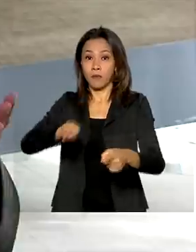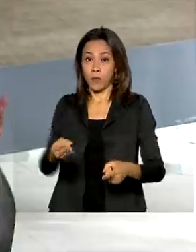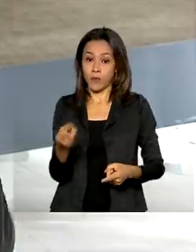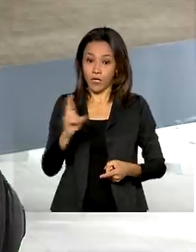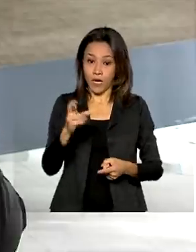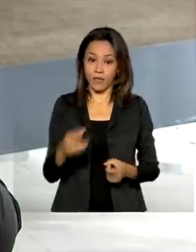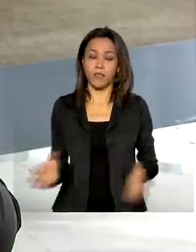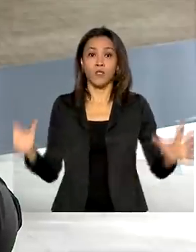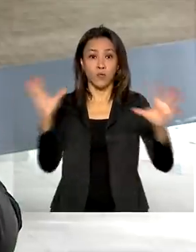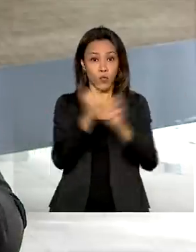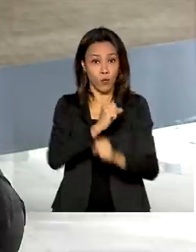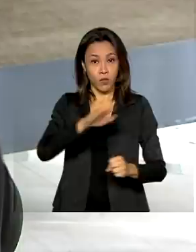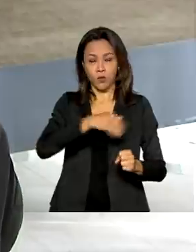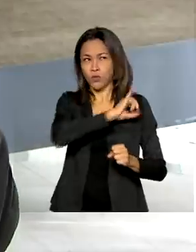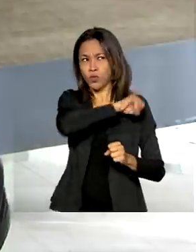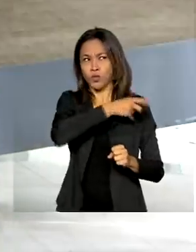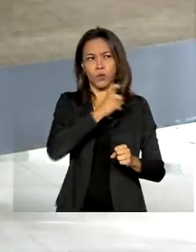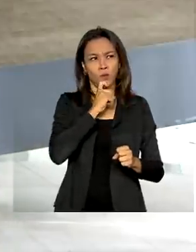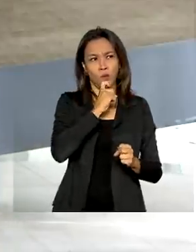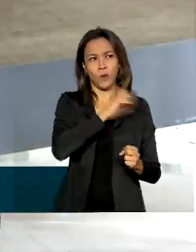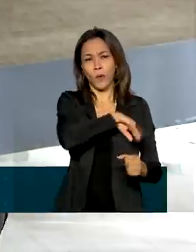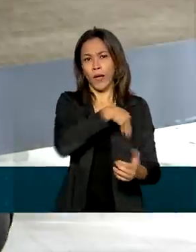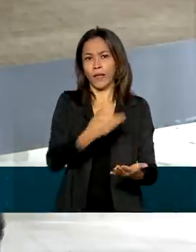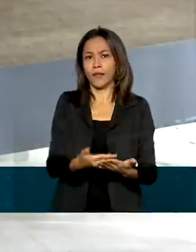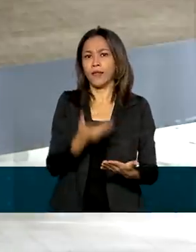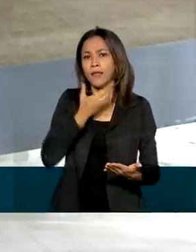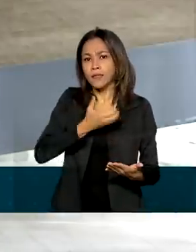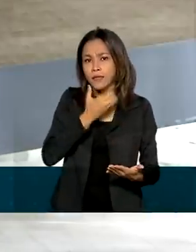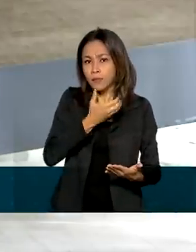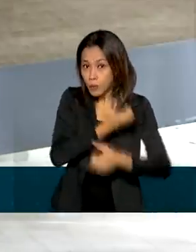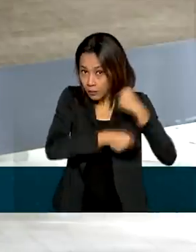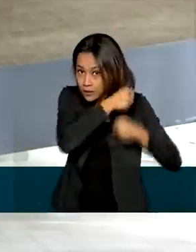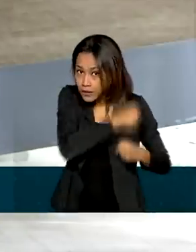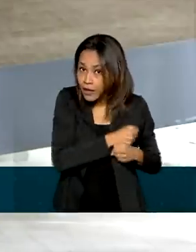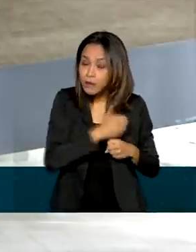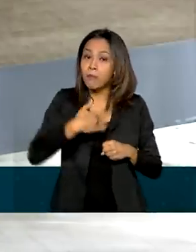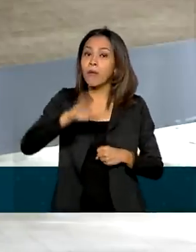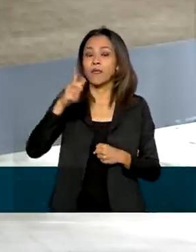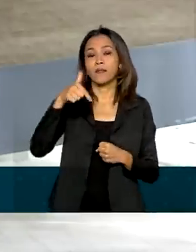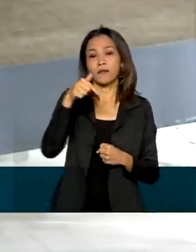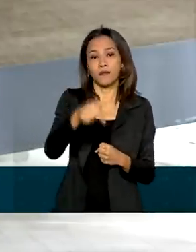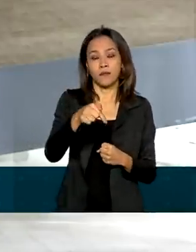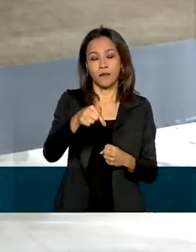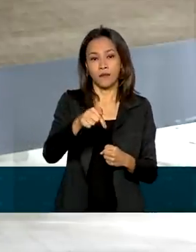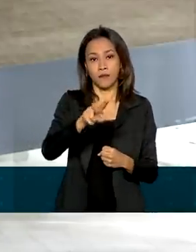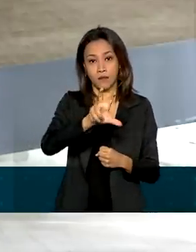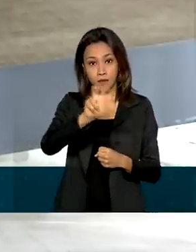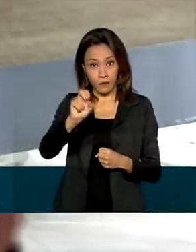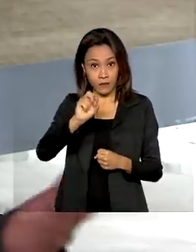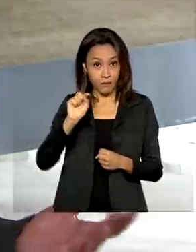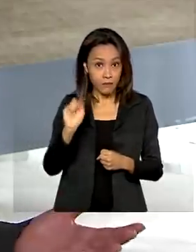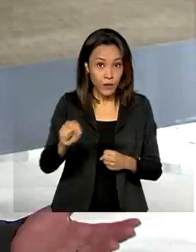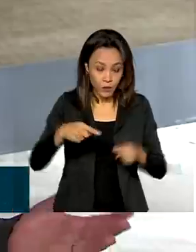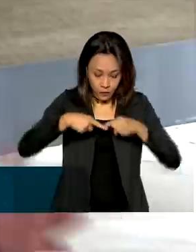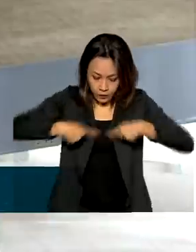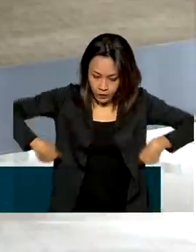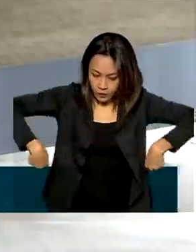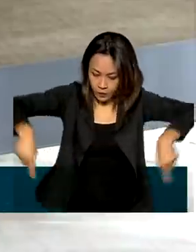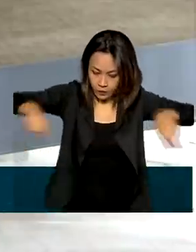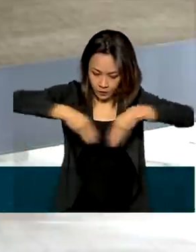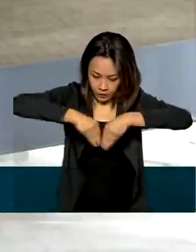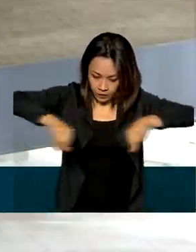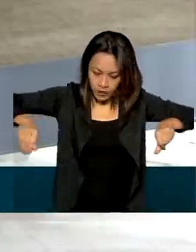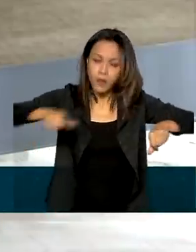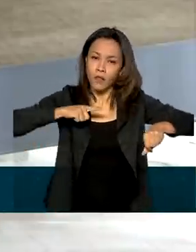Ao todo, de julho a dezembro do ano passado, mais de 750 mil hectares foram financiados